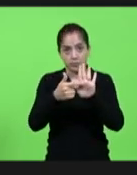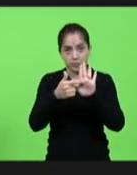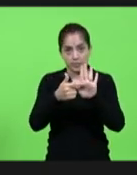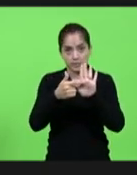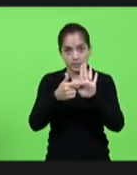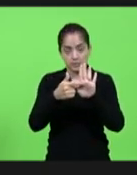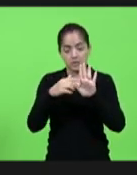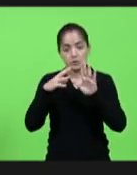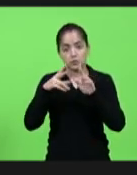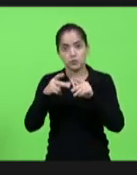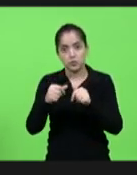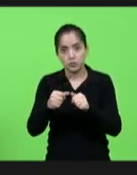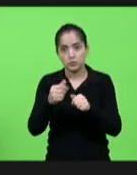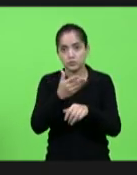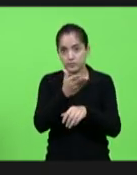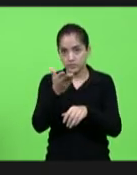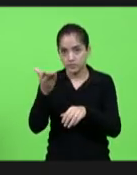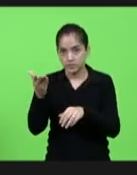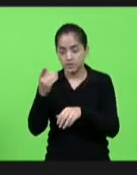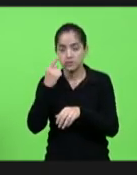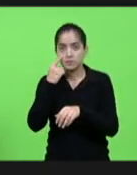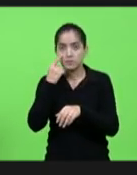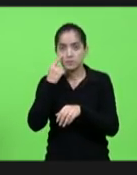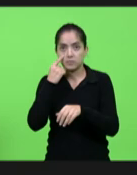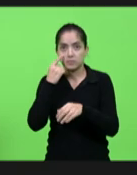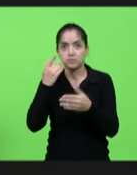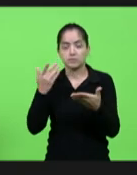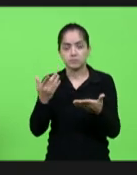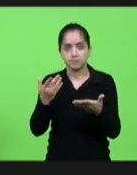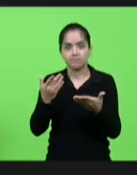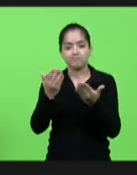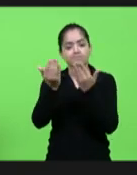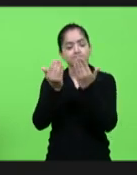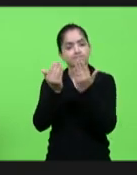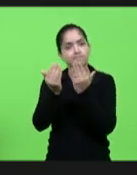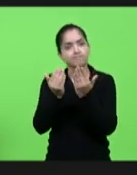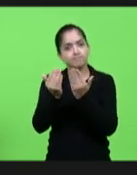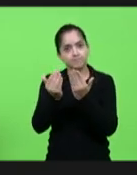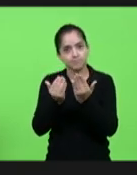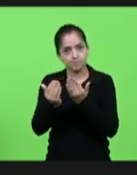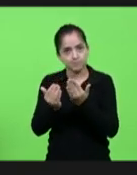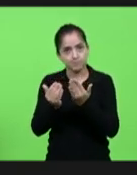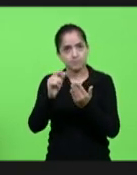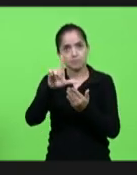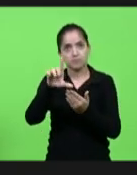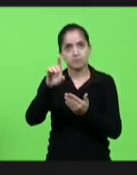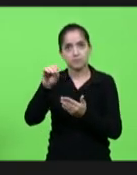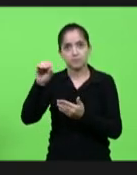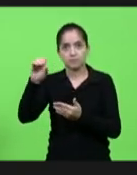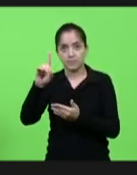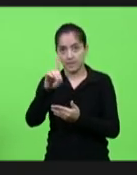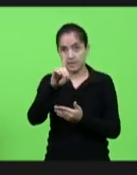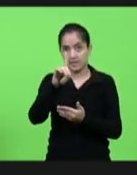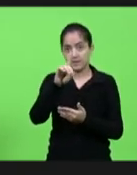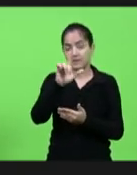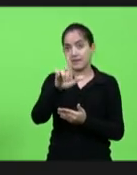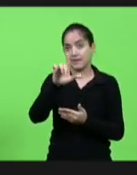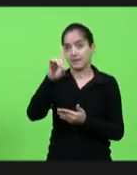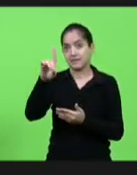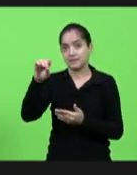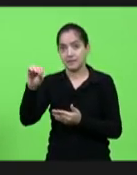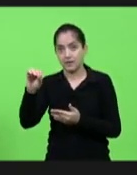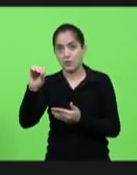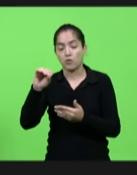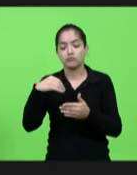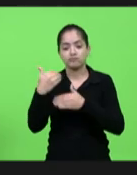a todos os membros da frente parlamentar para que a gente possa apreciar e como a LDO já está em tramitação nós temos prazos até